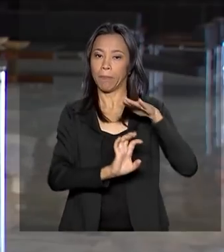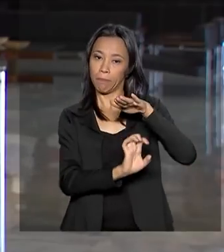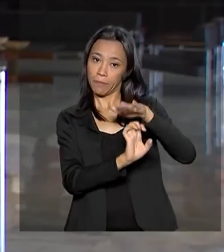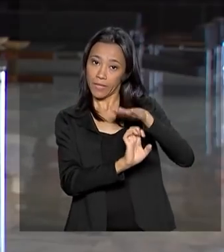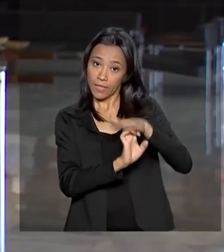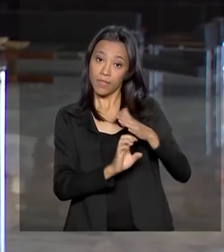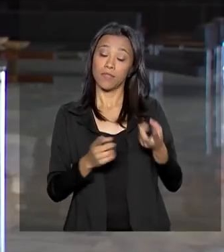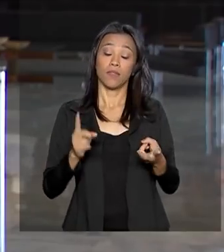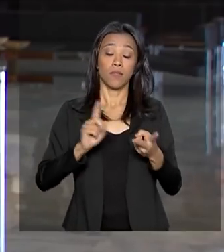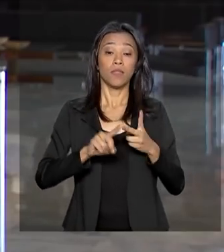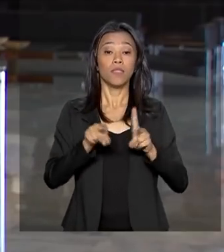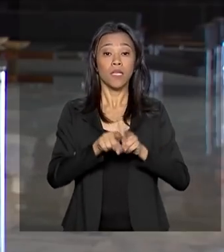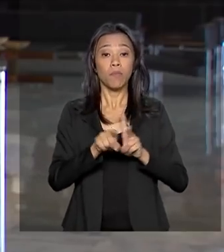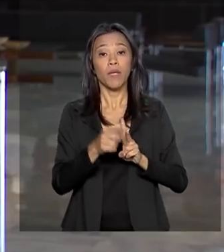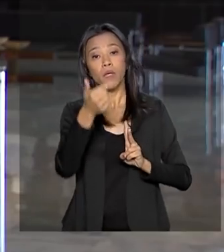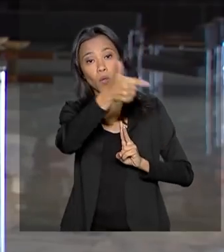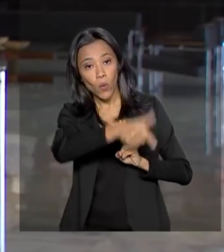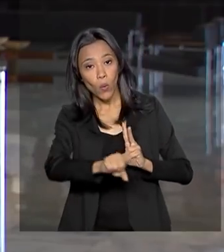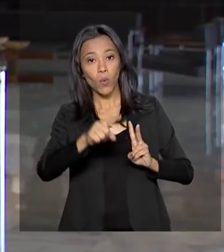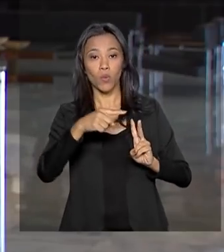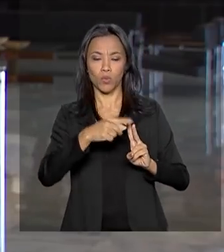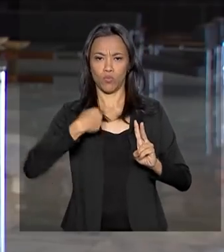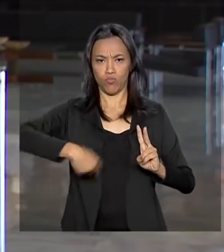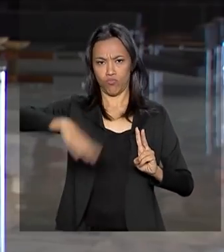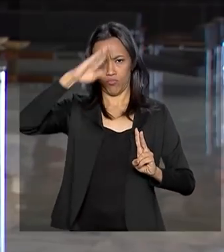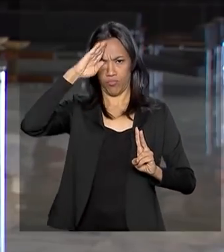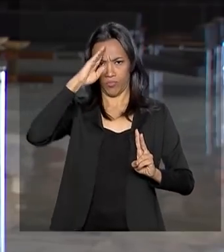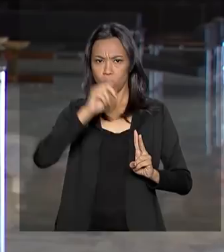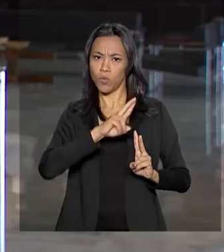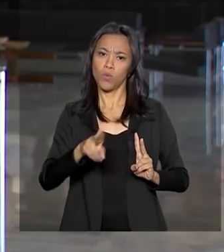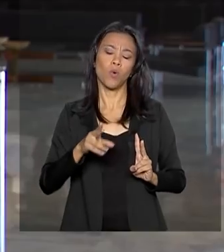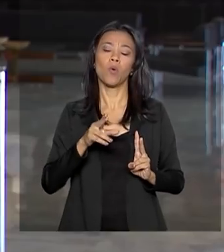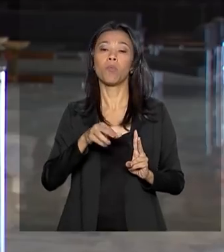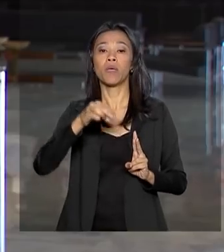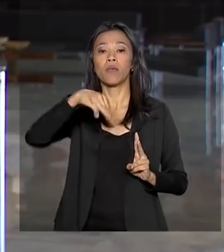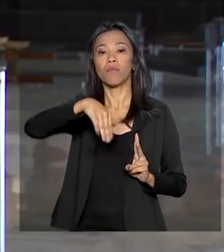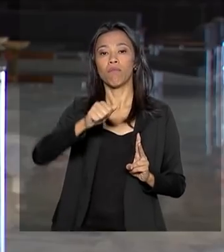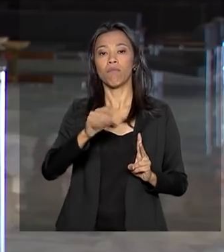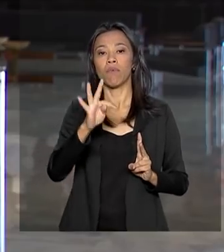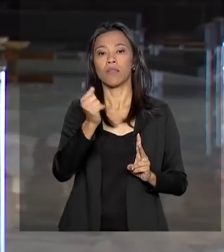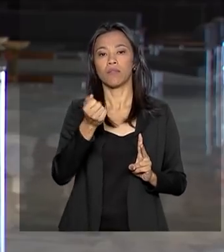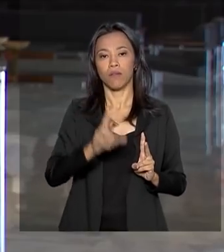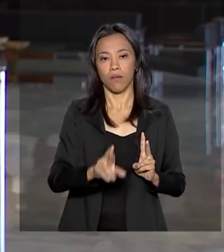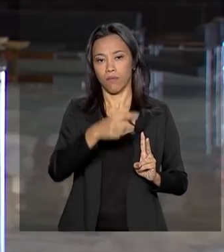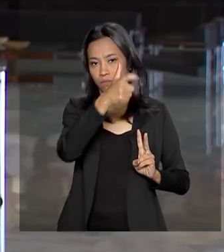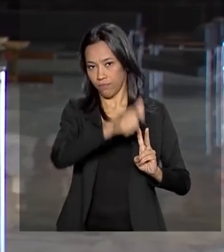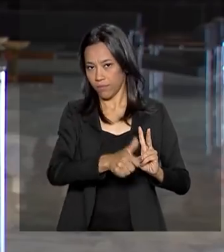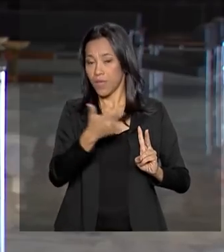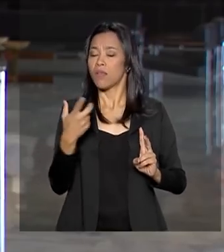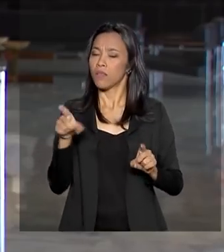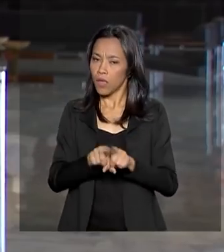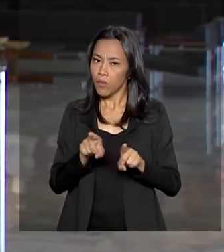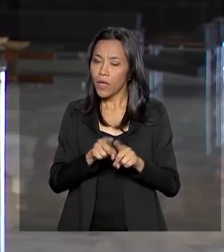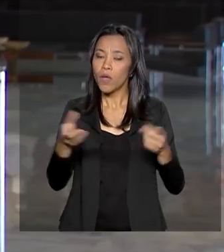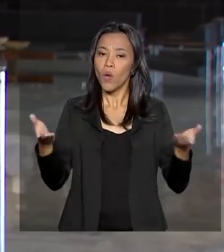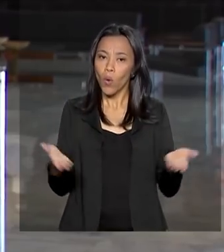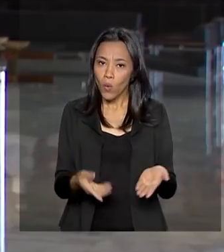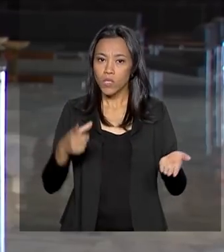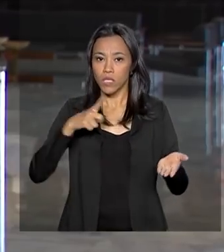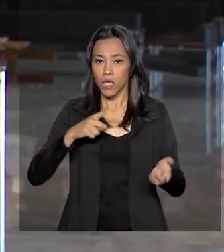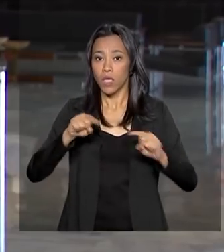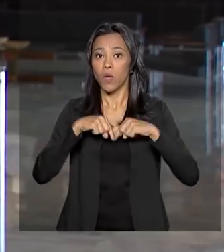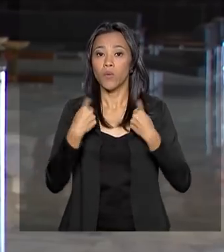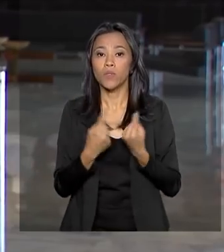e o secretário de Desestatização do Ministério da Economia, Salim Matar. O presidente Jair Bolsonaro se reúne ainda hoje também